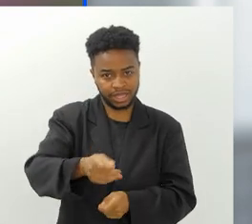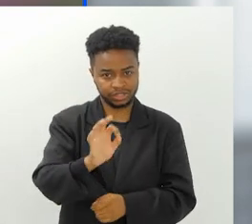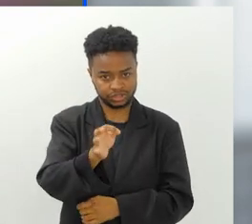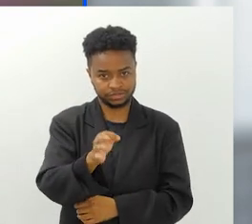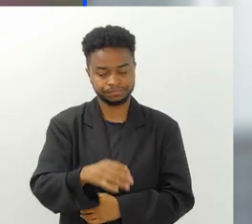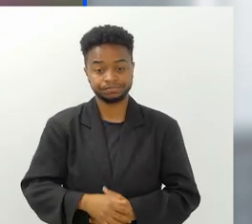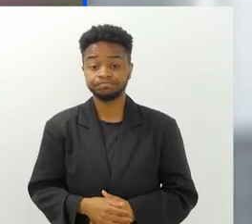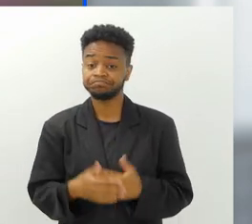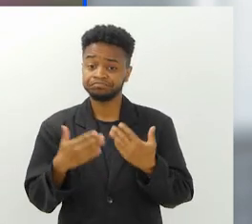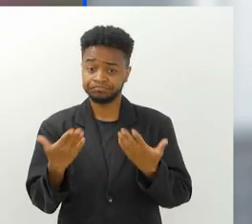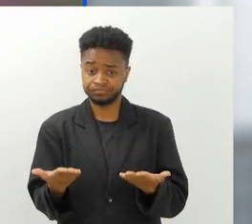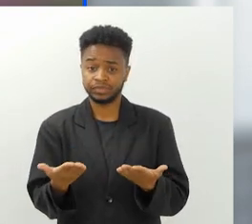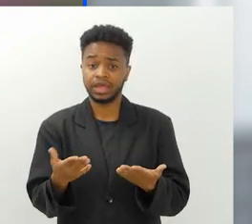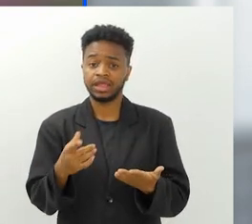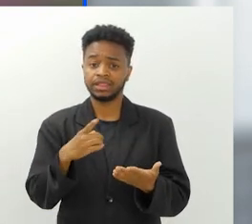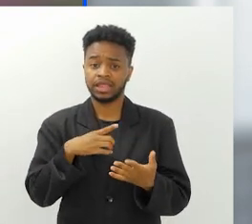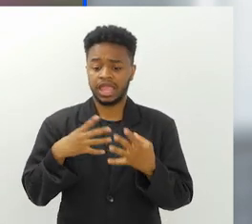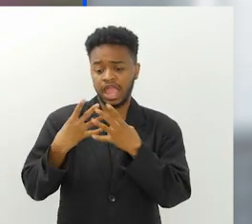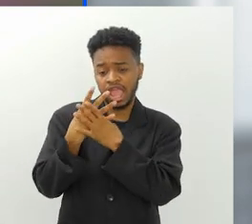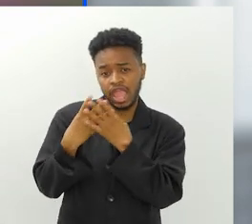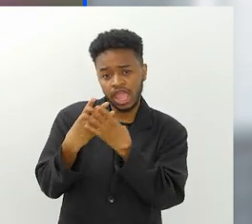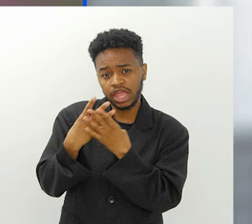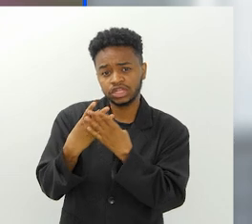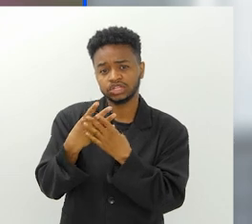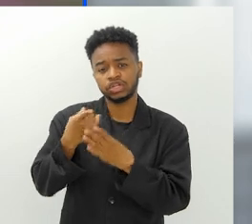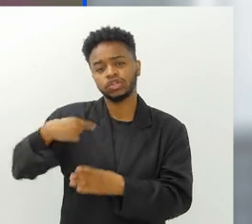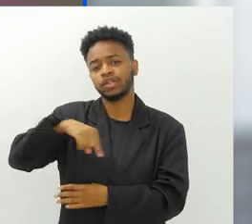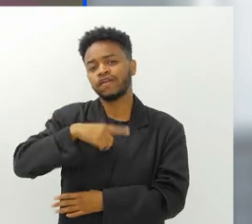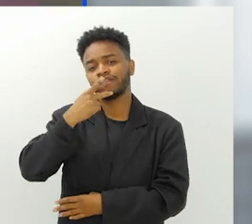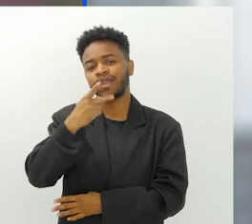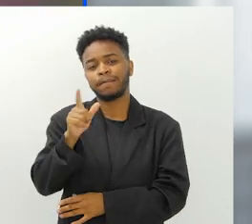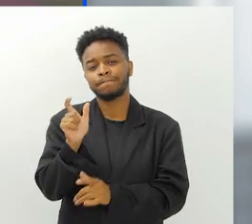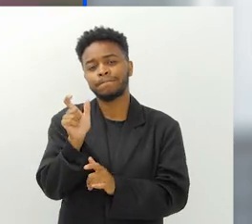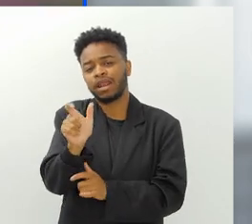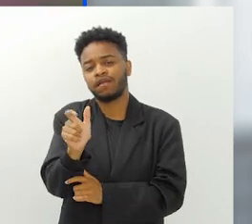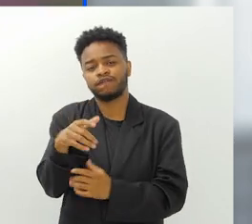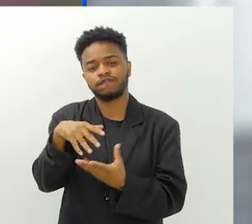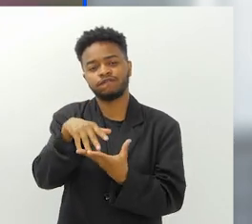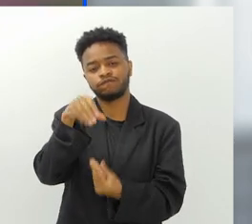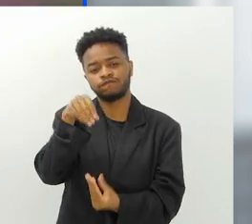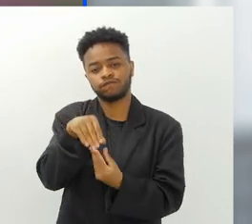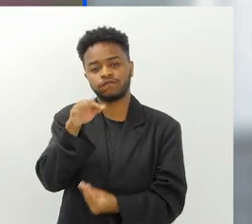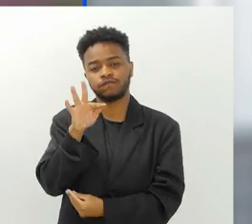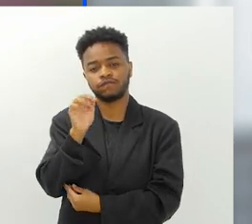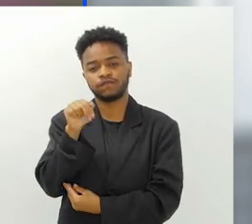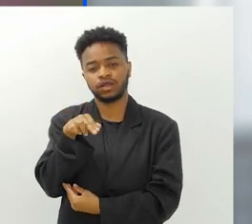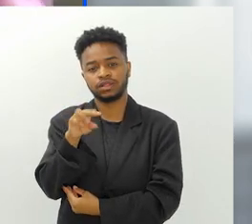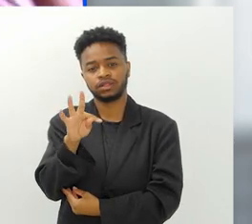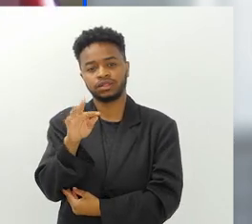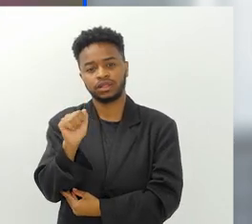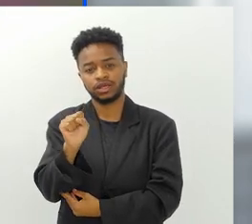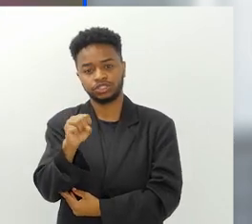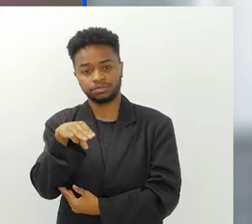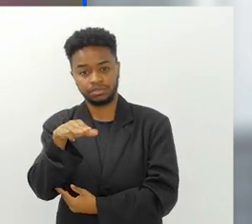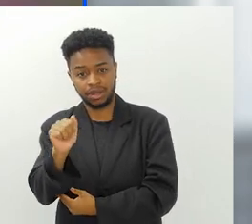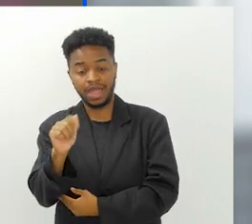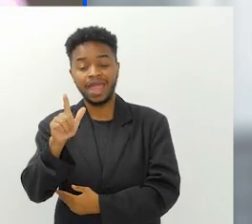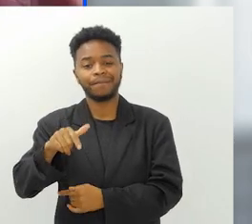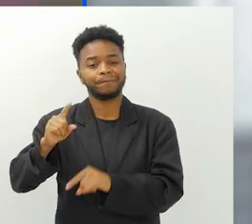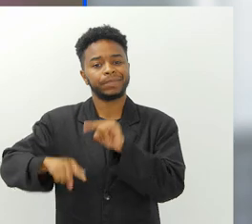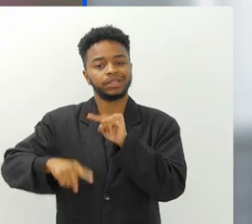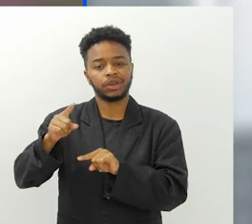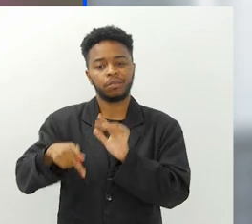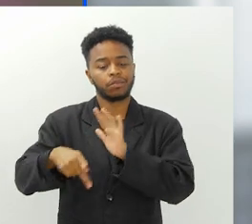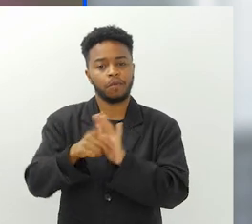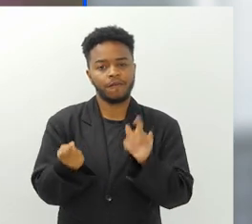E realmente você tem, assim, redes fantasmas, como a gente chama, né? O termo é esse, né? São apetrechos usados